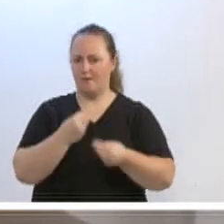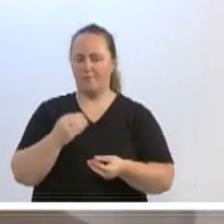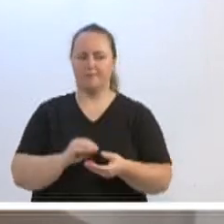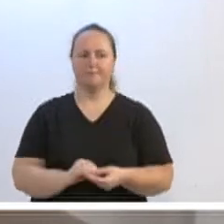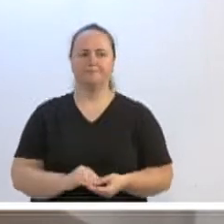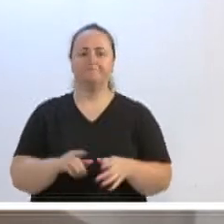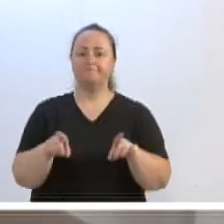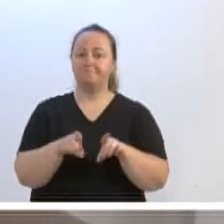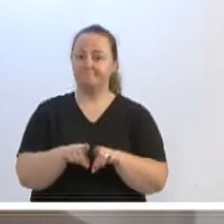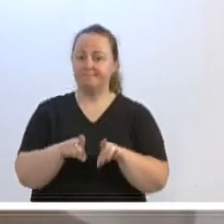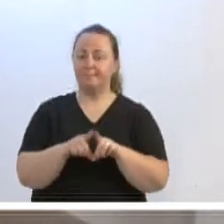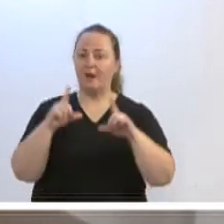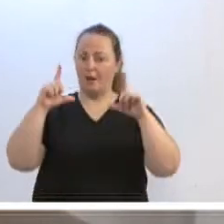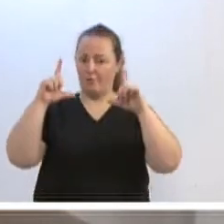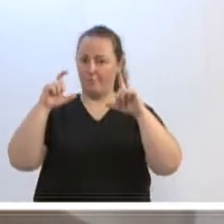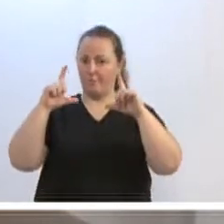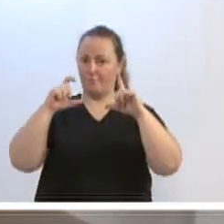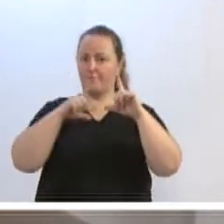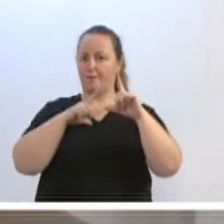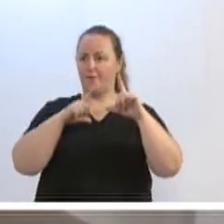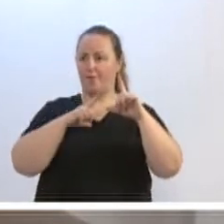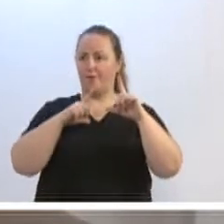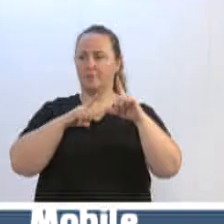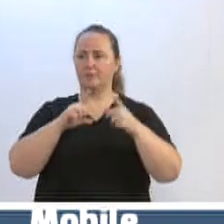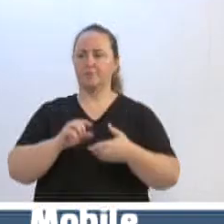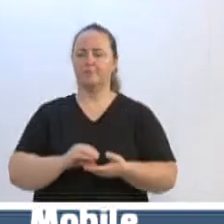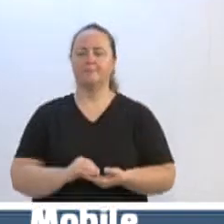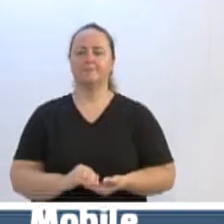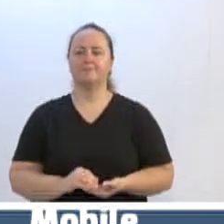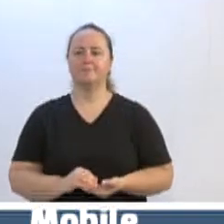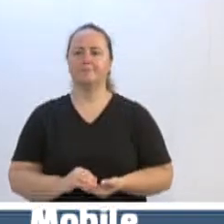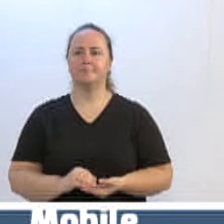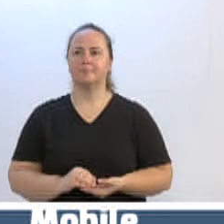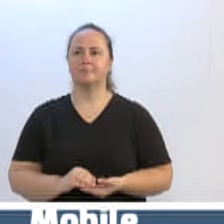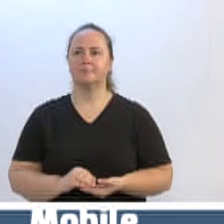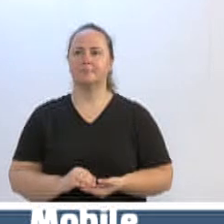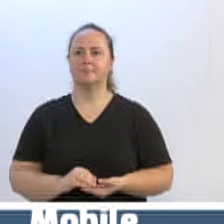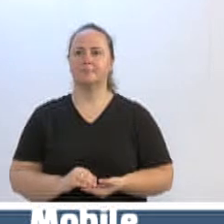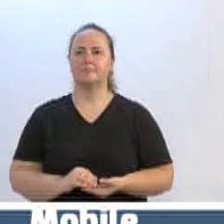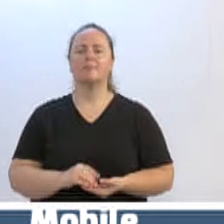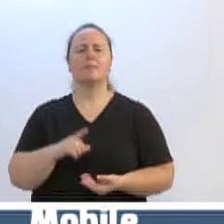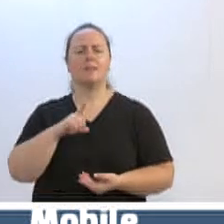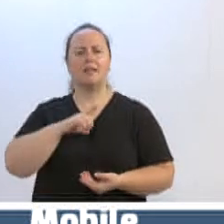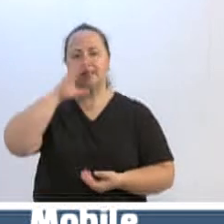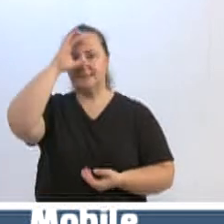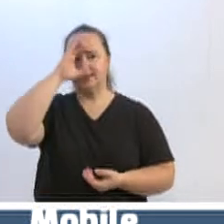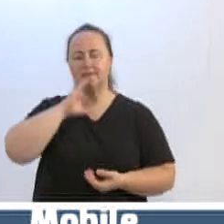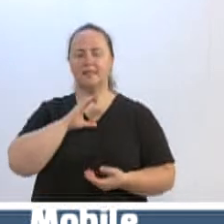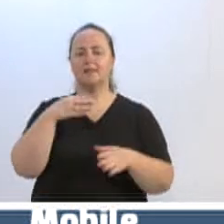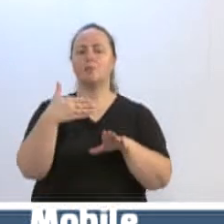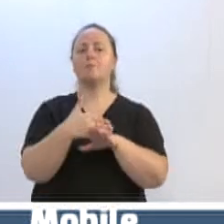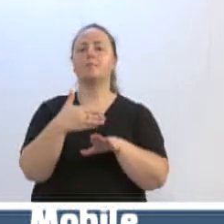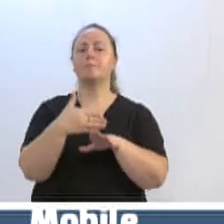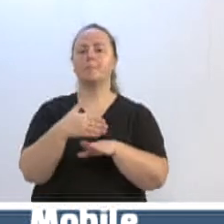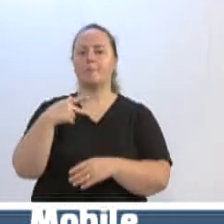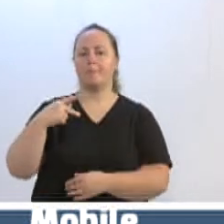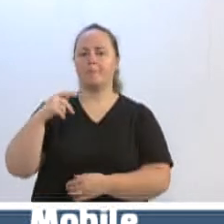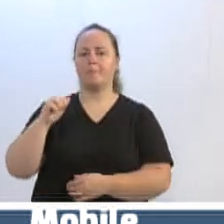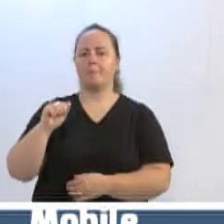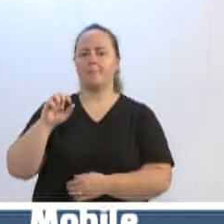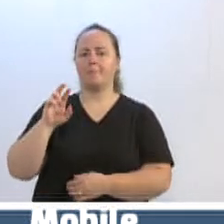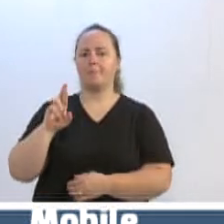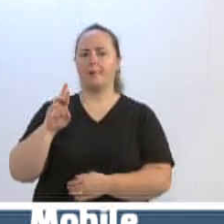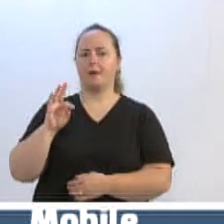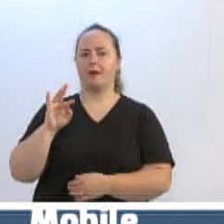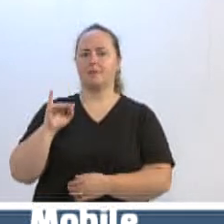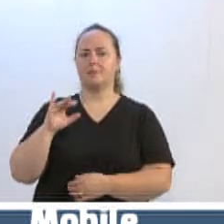eu tenho uma foto aí, Ari, que a gente vai falar aí um pouco a respeito do Cidadão Participa. Na verdade, isso é